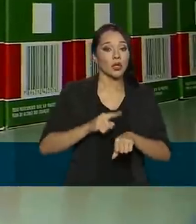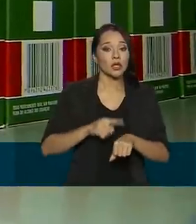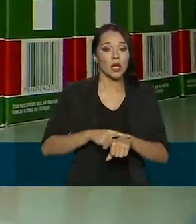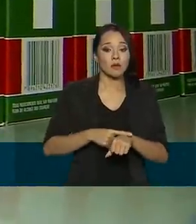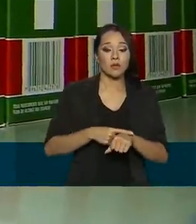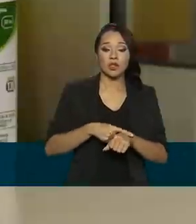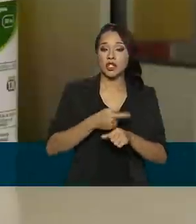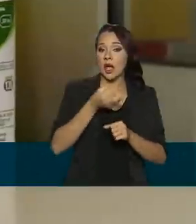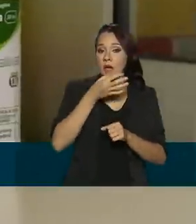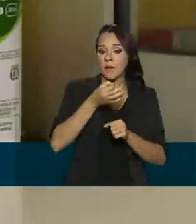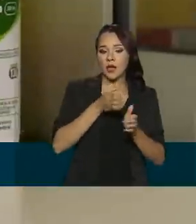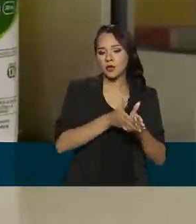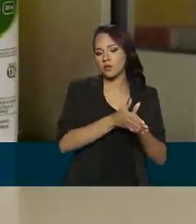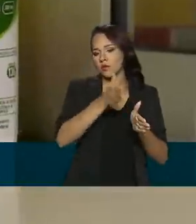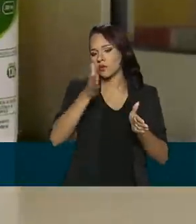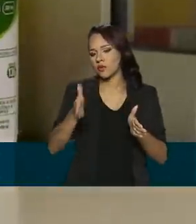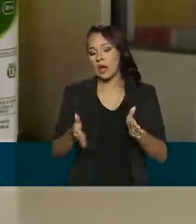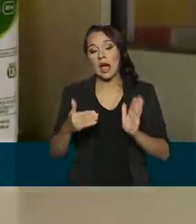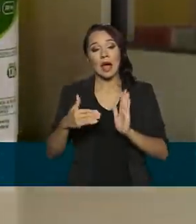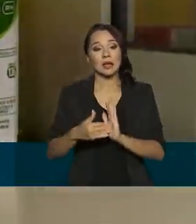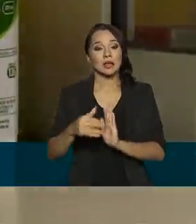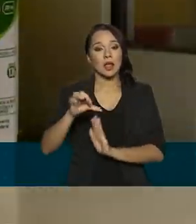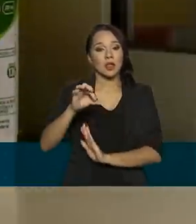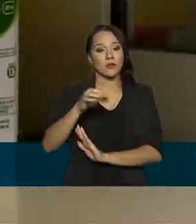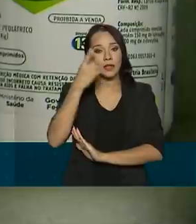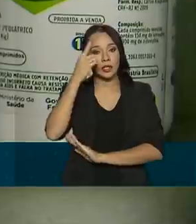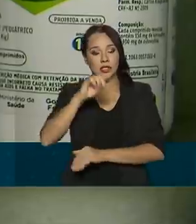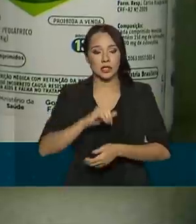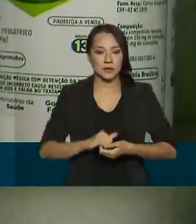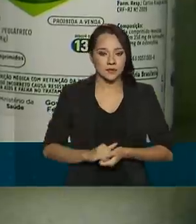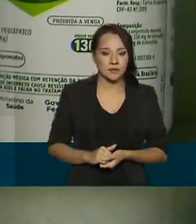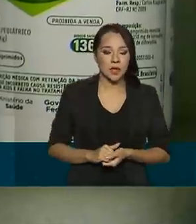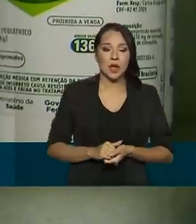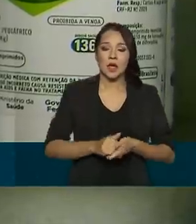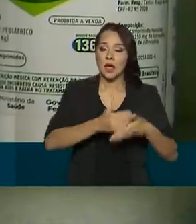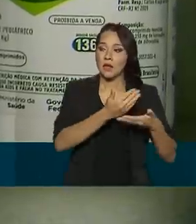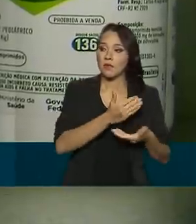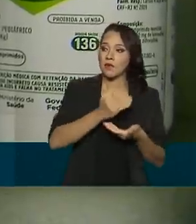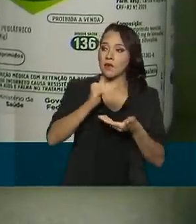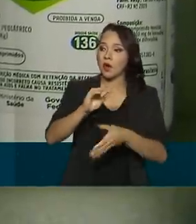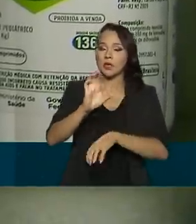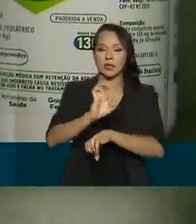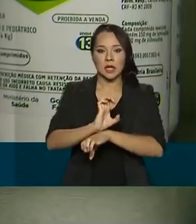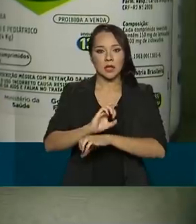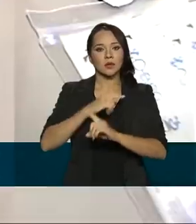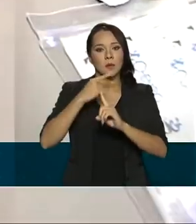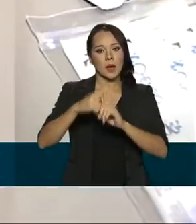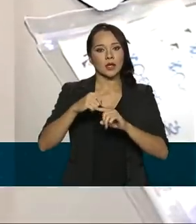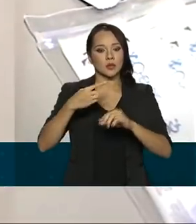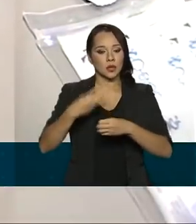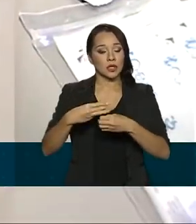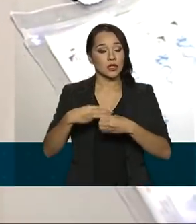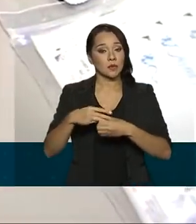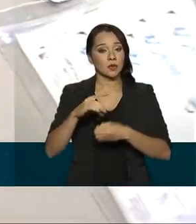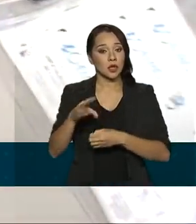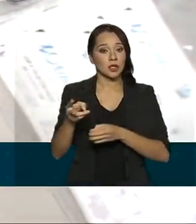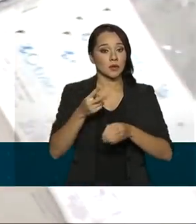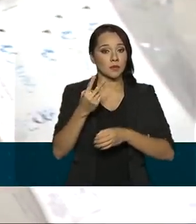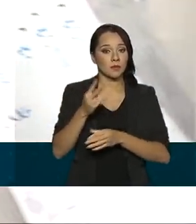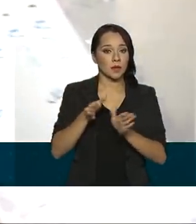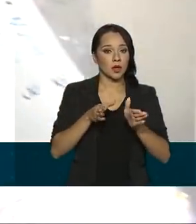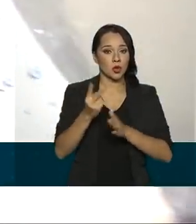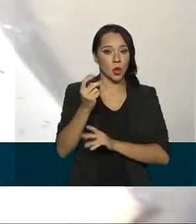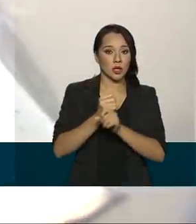dispensa dos medicamentos para até 90 dias. Enviou aos estados e municípios, só nestes dois